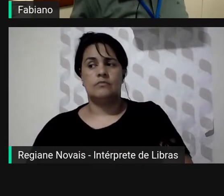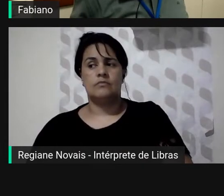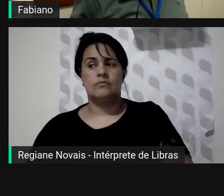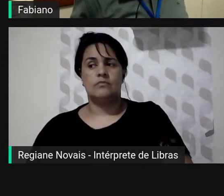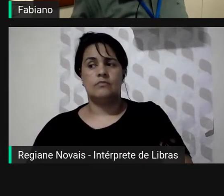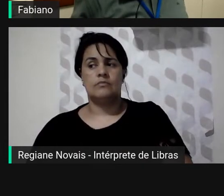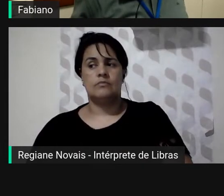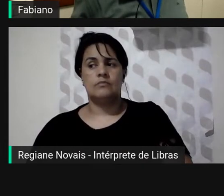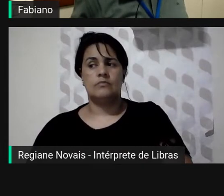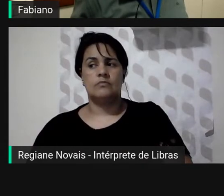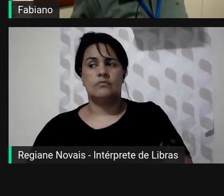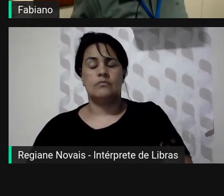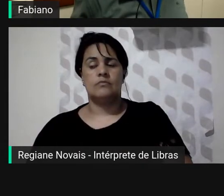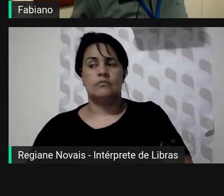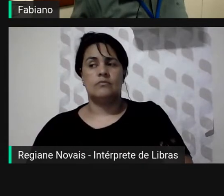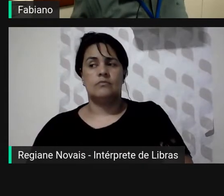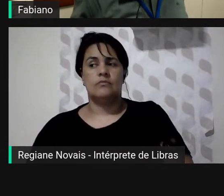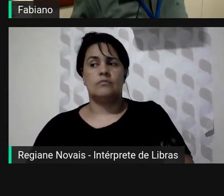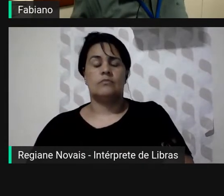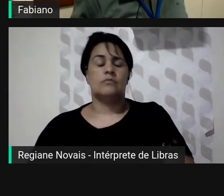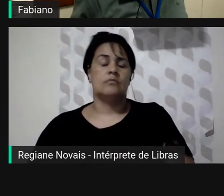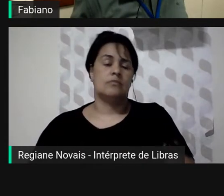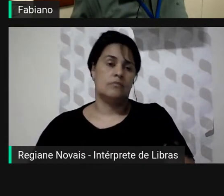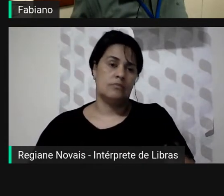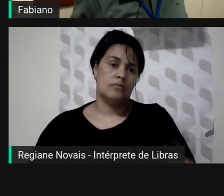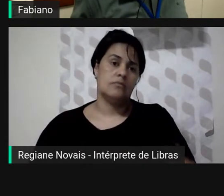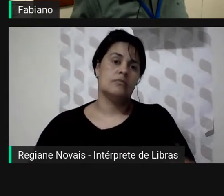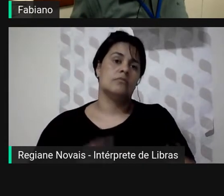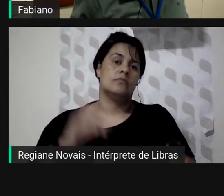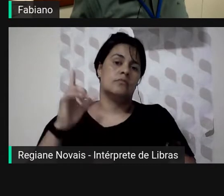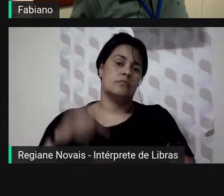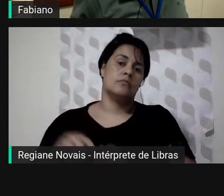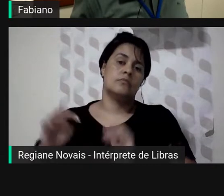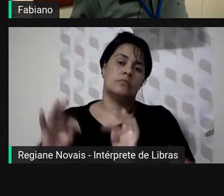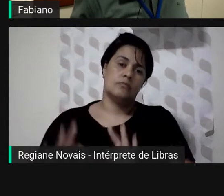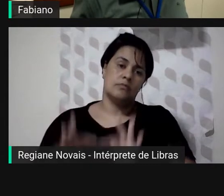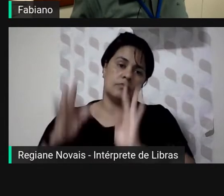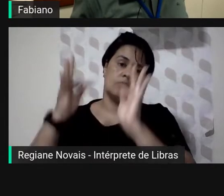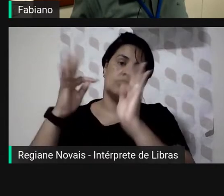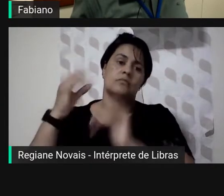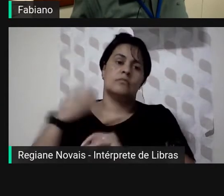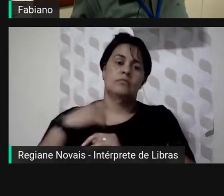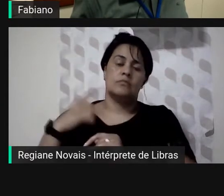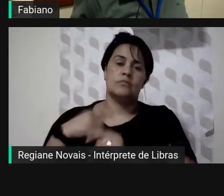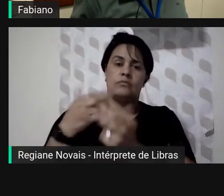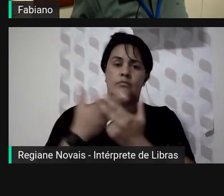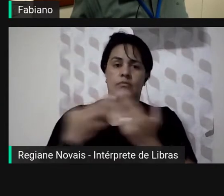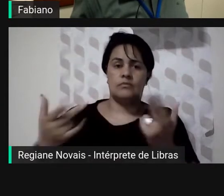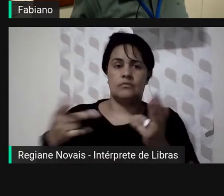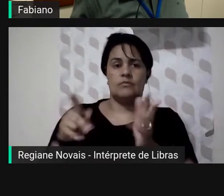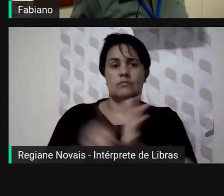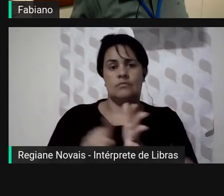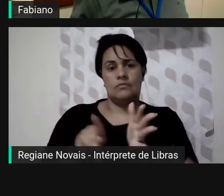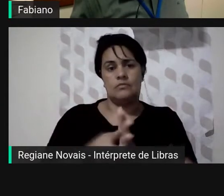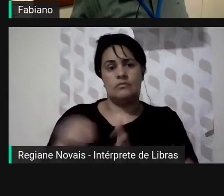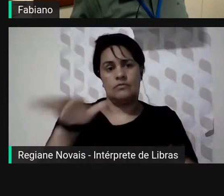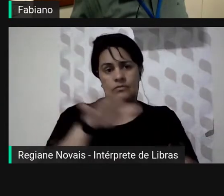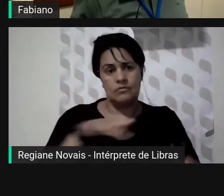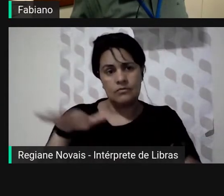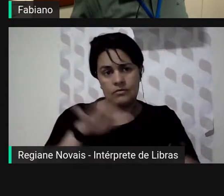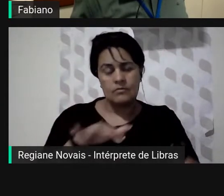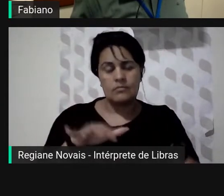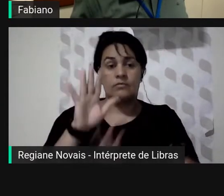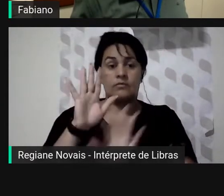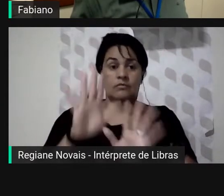mistura de tecnologias que faz parte do acervo você tem uma